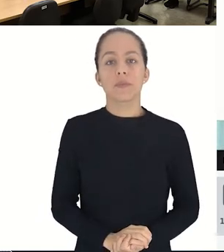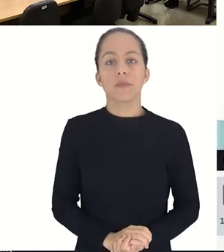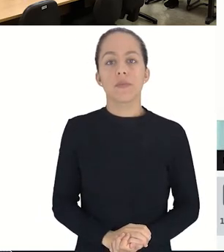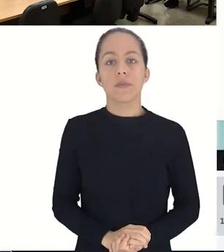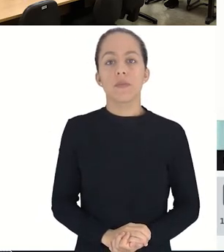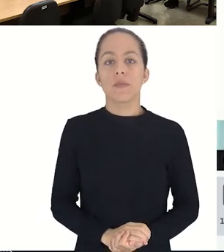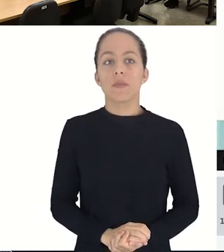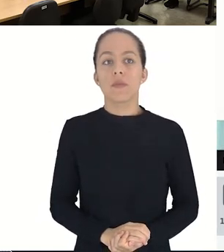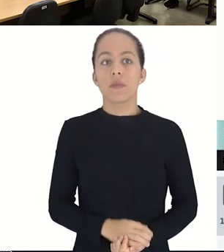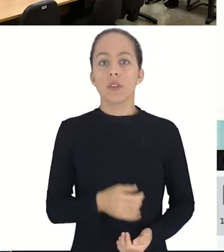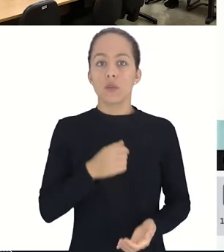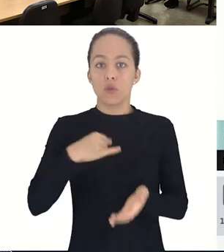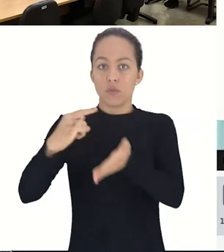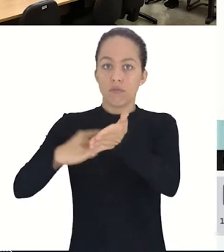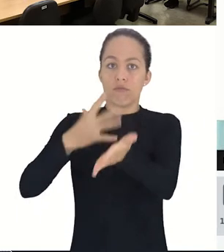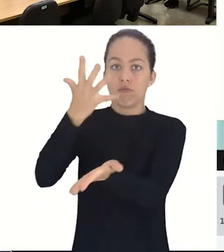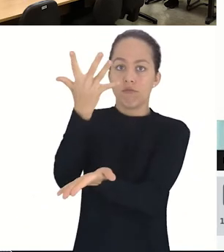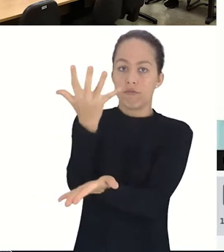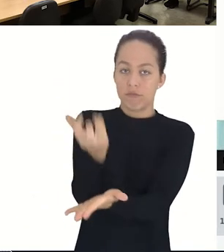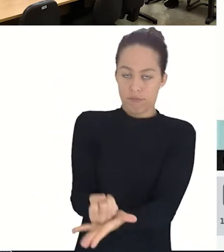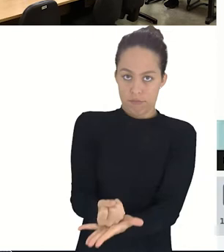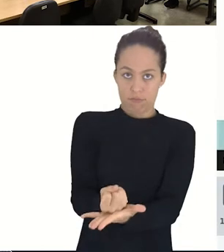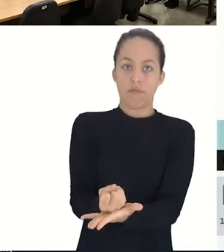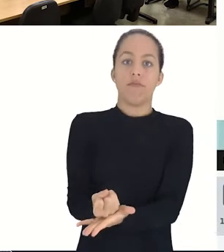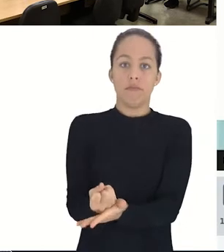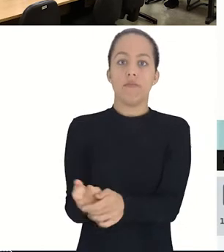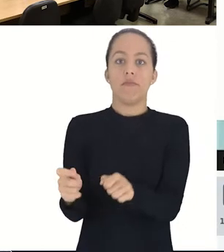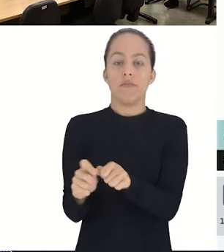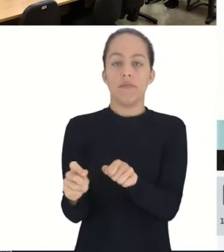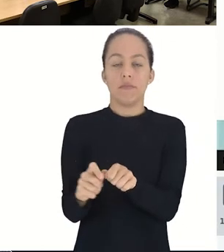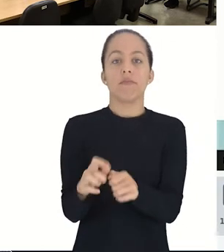carreguei o arquivo, o sistema está carregando,